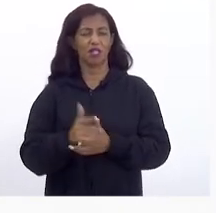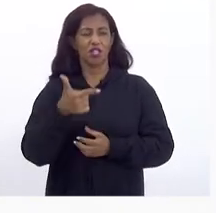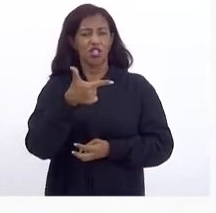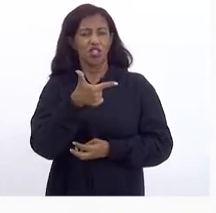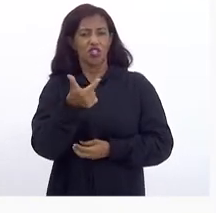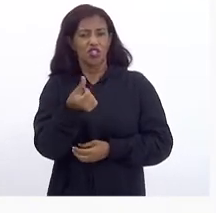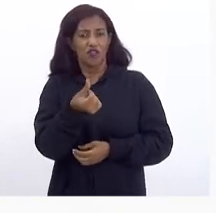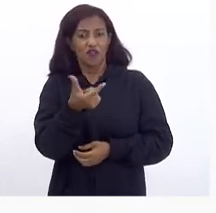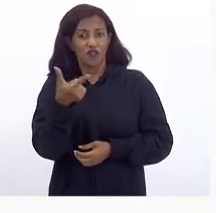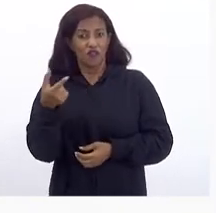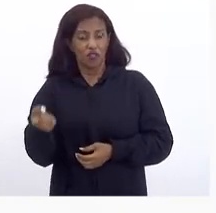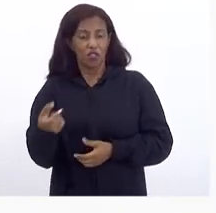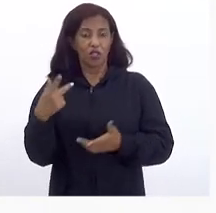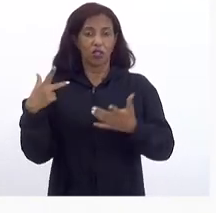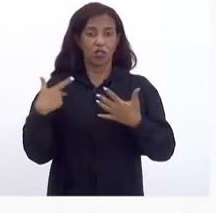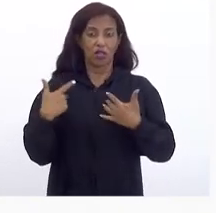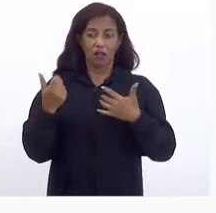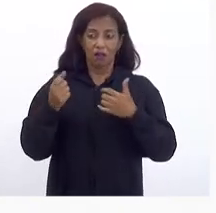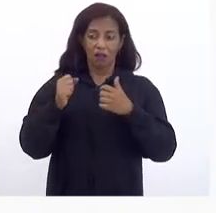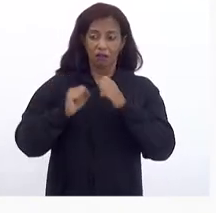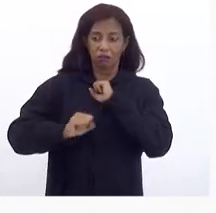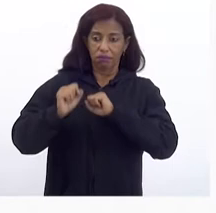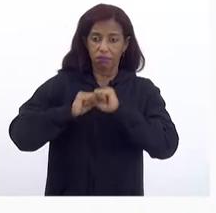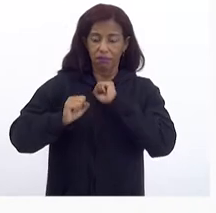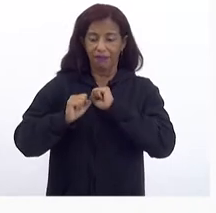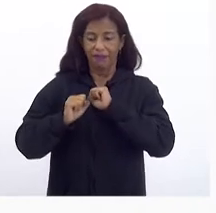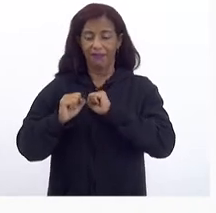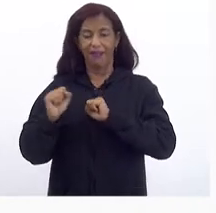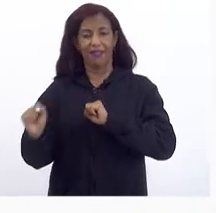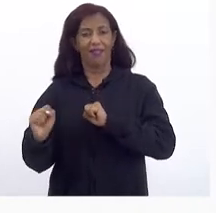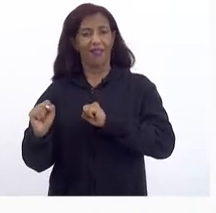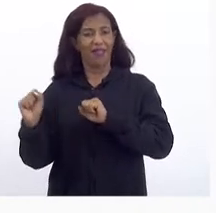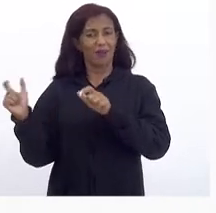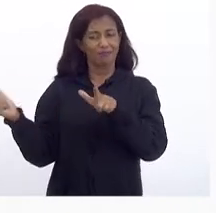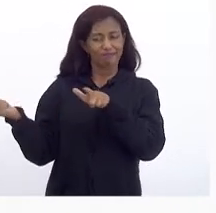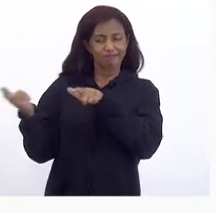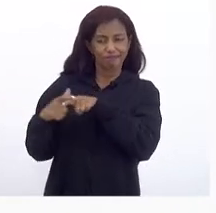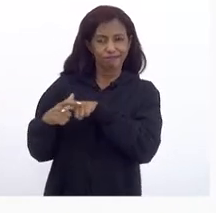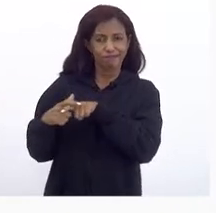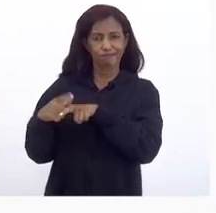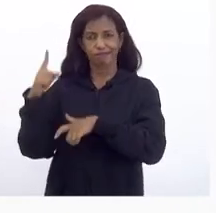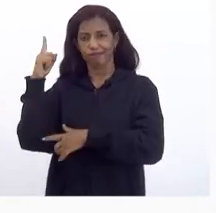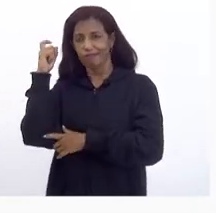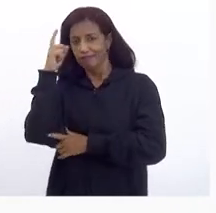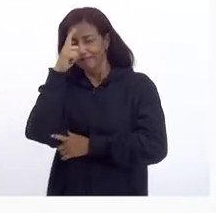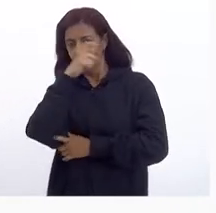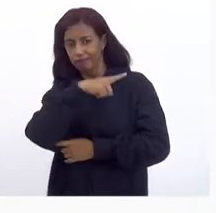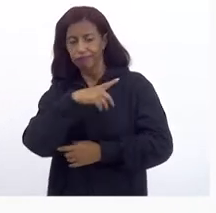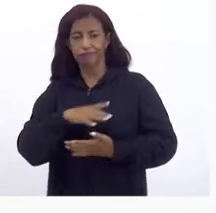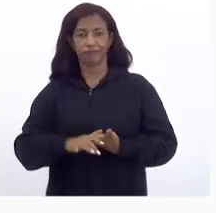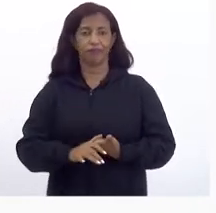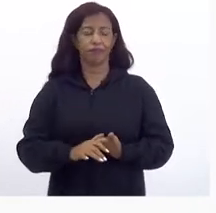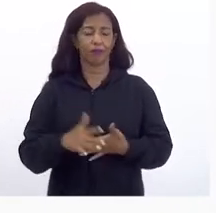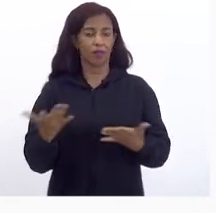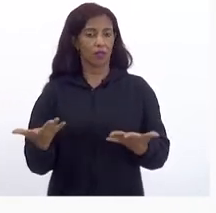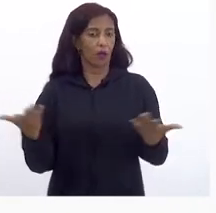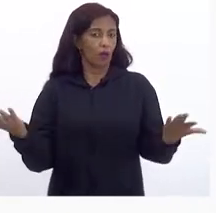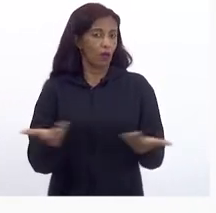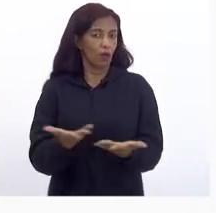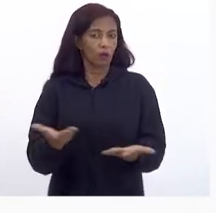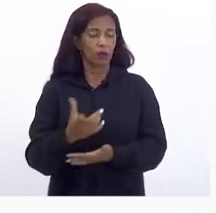expectativas Eram mais Acanhadas Então Obviamente Que